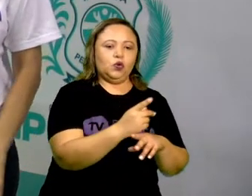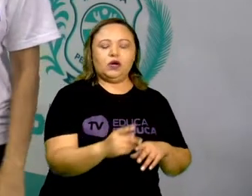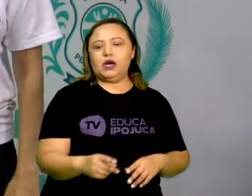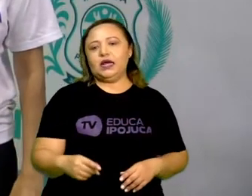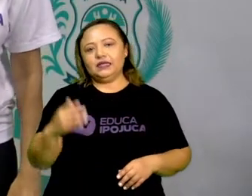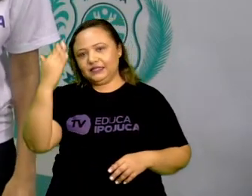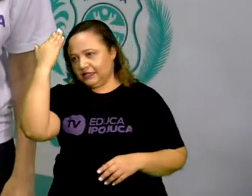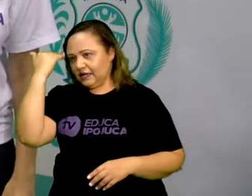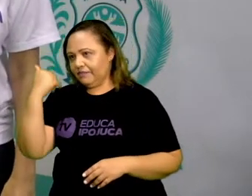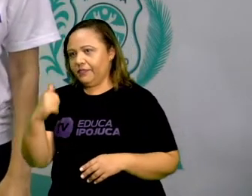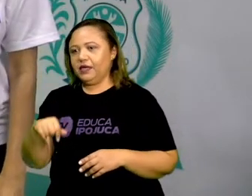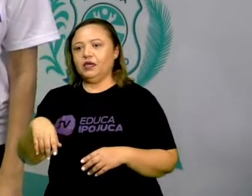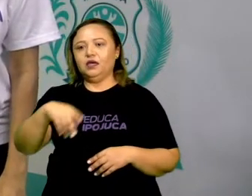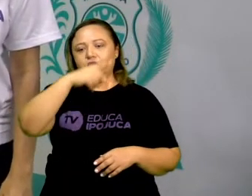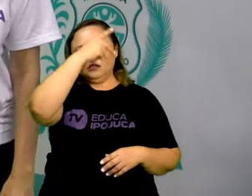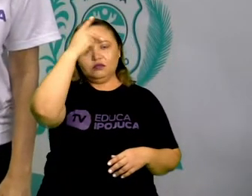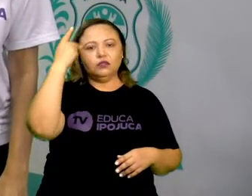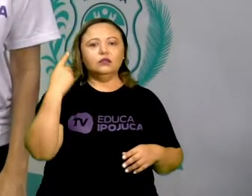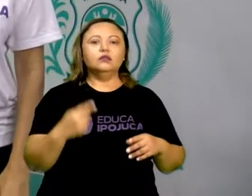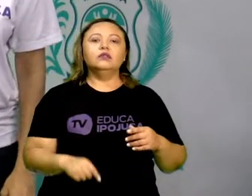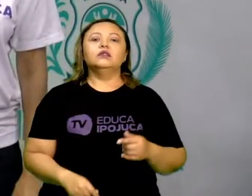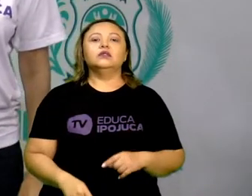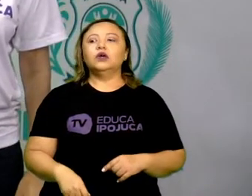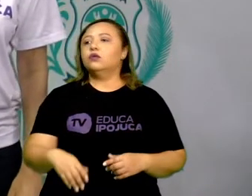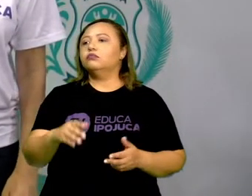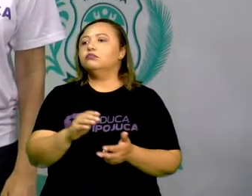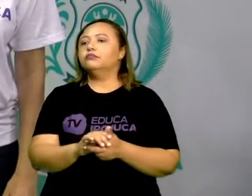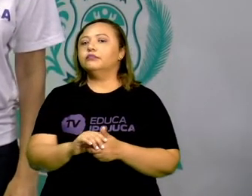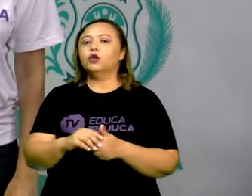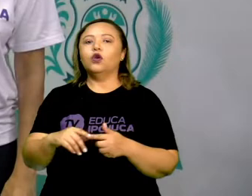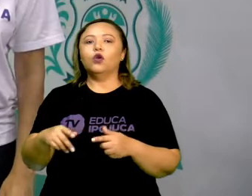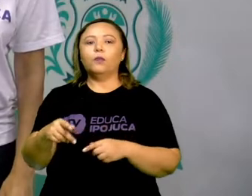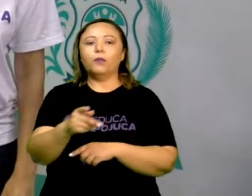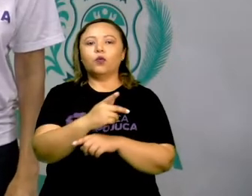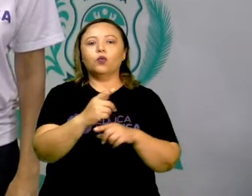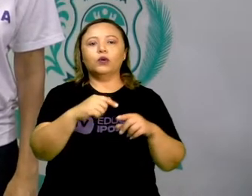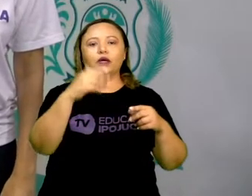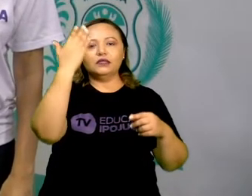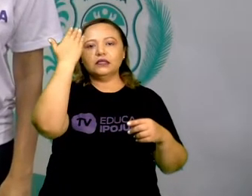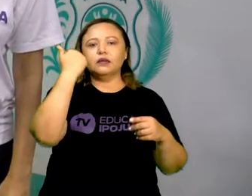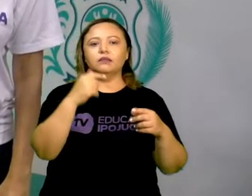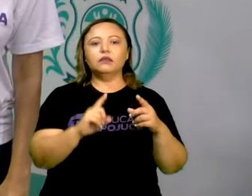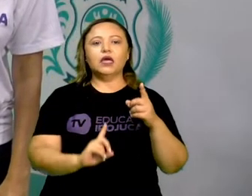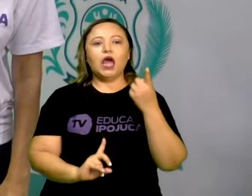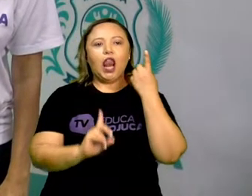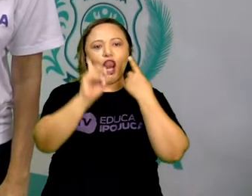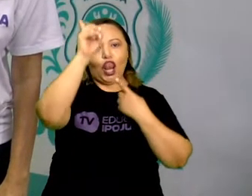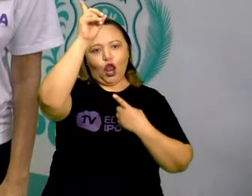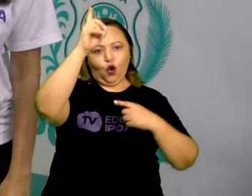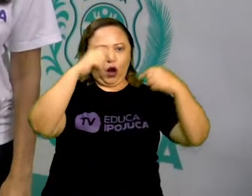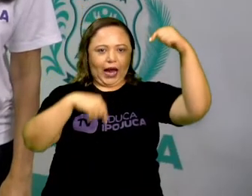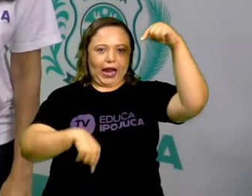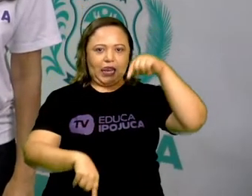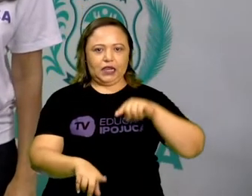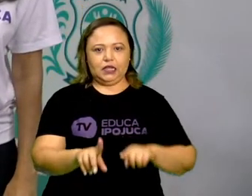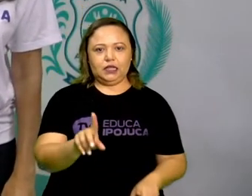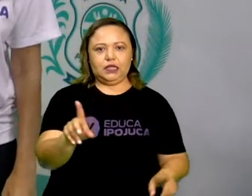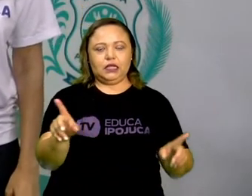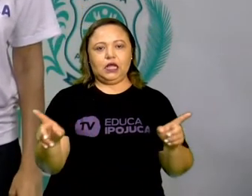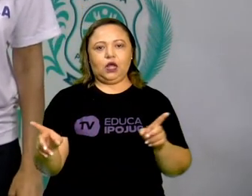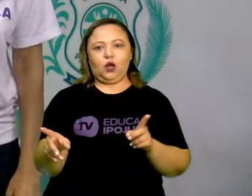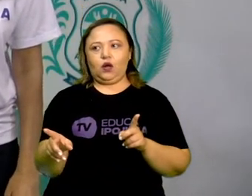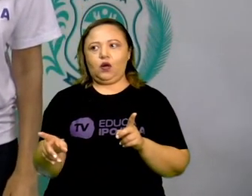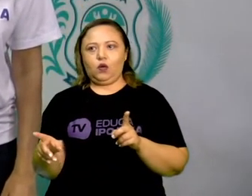coisas, os objetos que nós temos dentro de casa. Se a mamãe diz, está lá na cozinha,